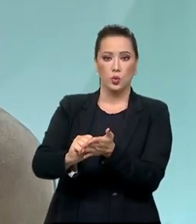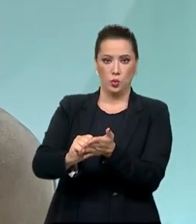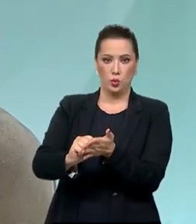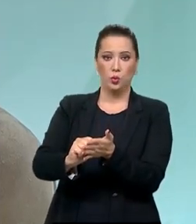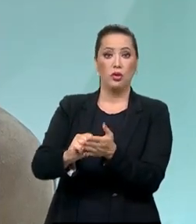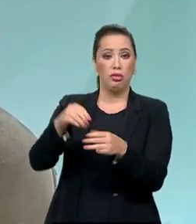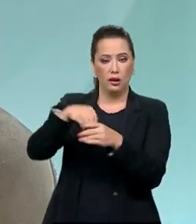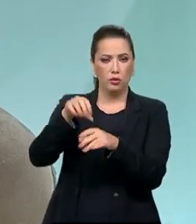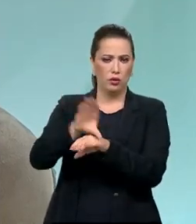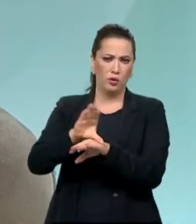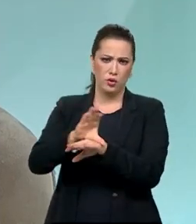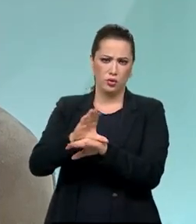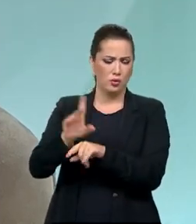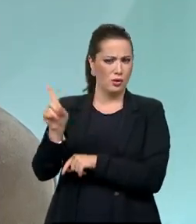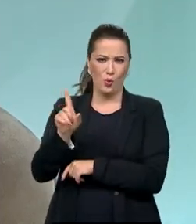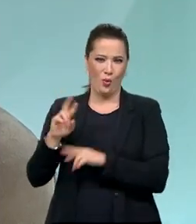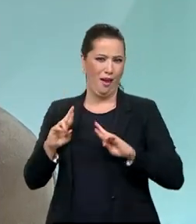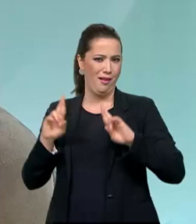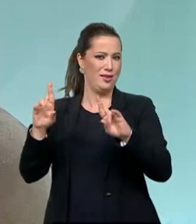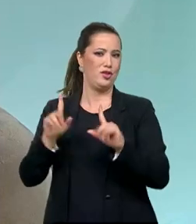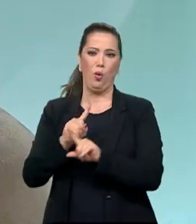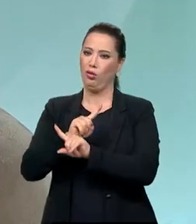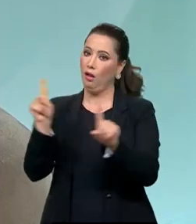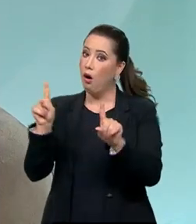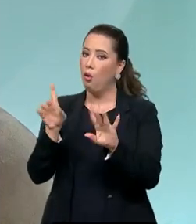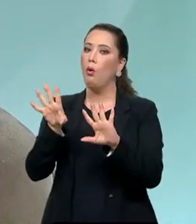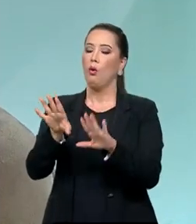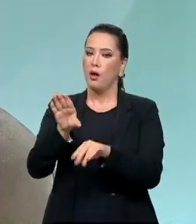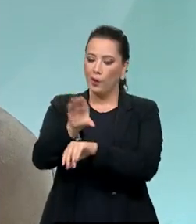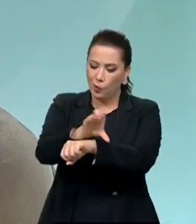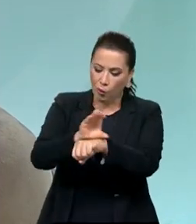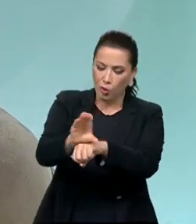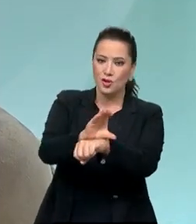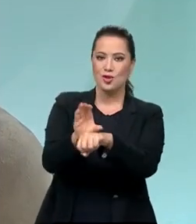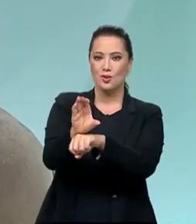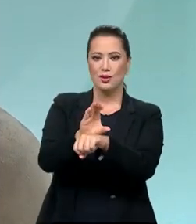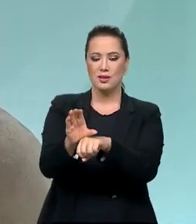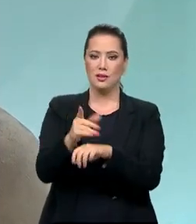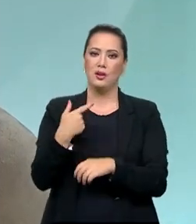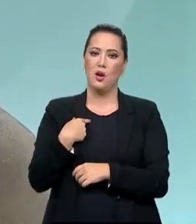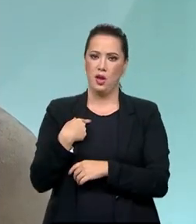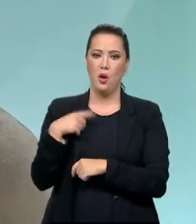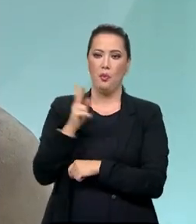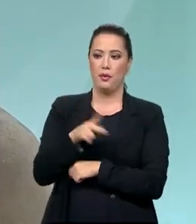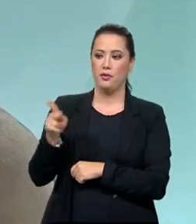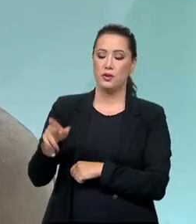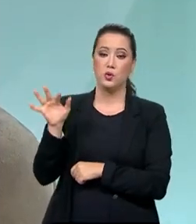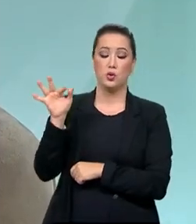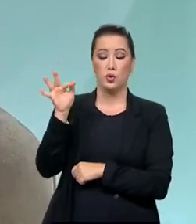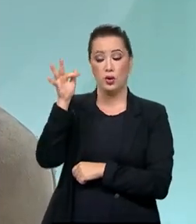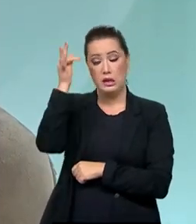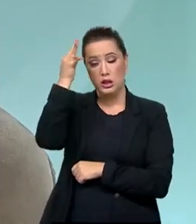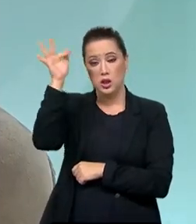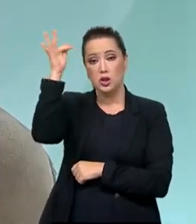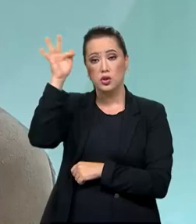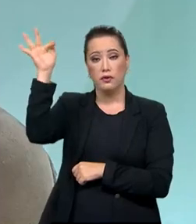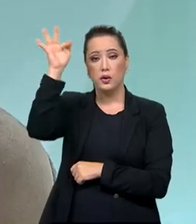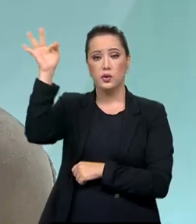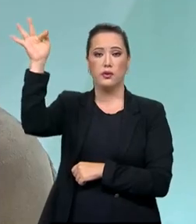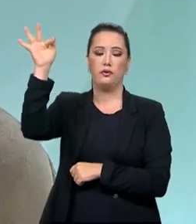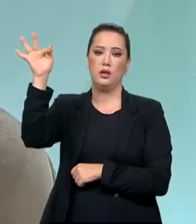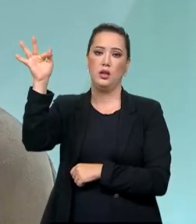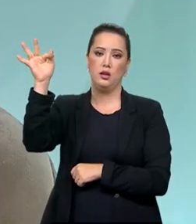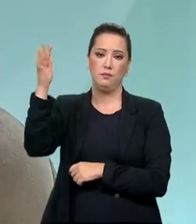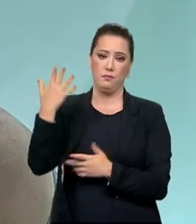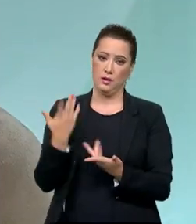religiosa. Então, valores, família, então é pauta moral religiosa. Eu sou professora de filosofia social e política. Não é, de